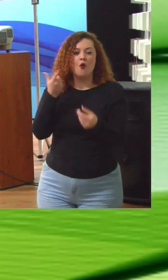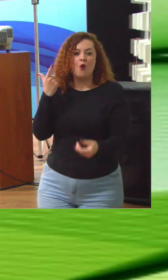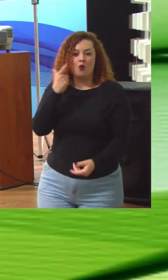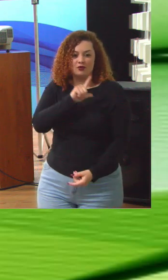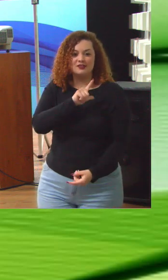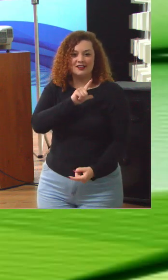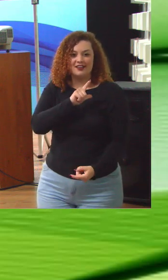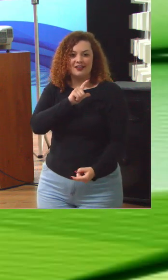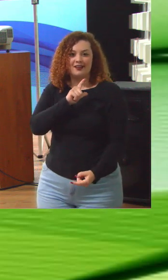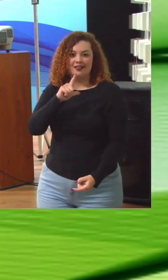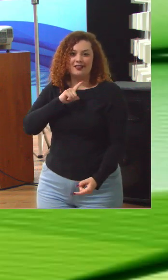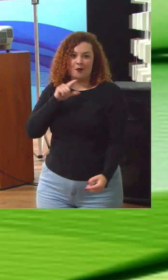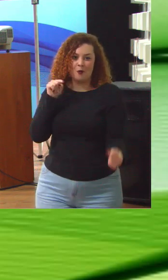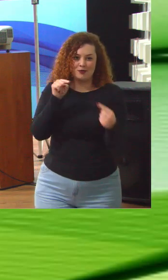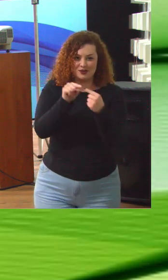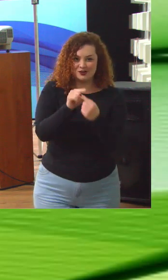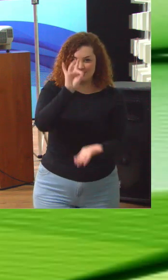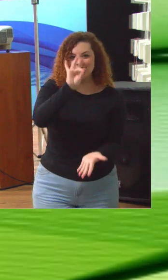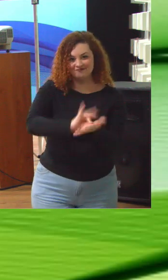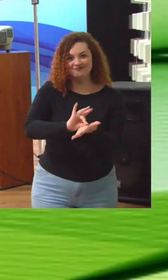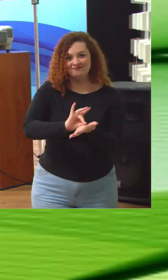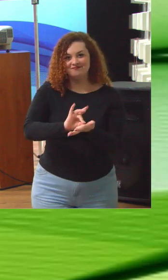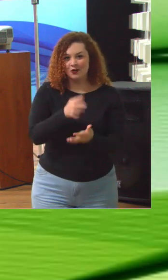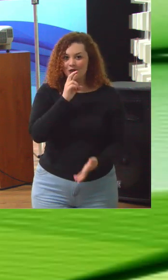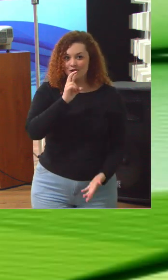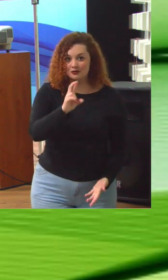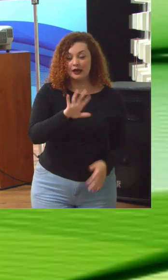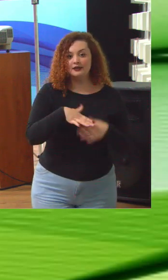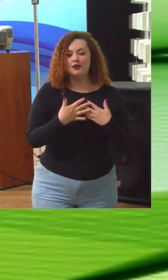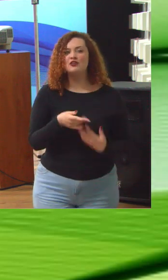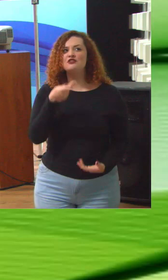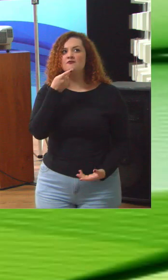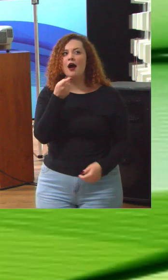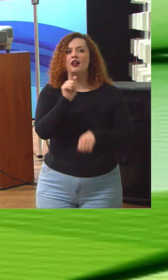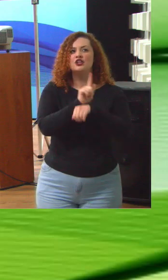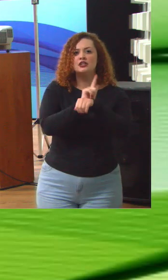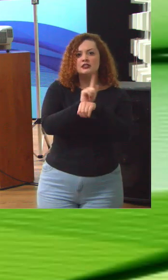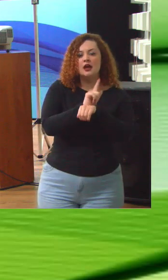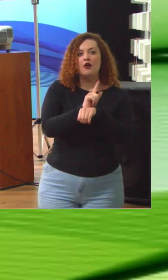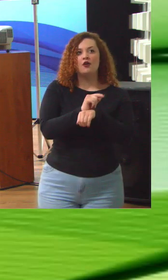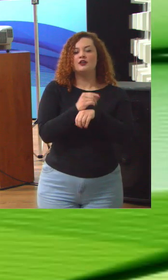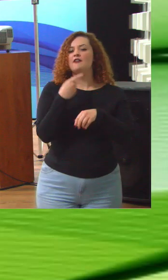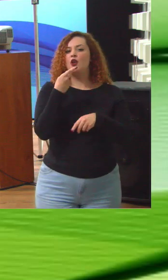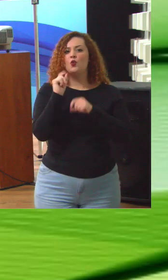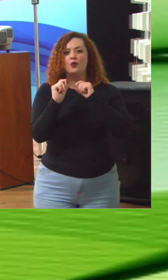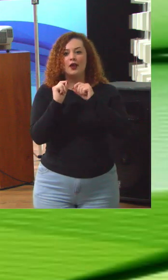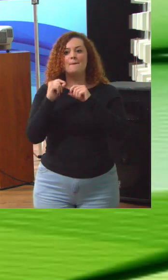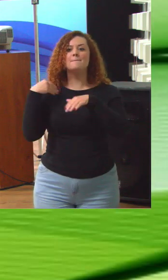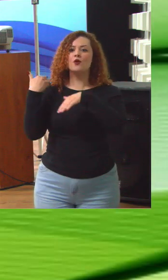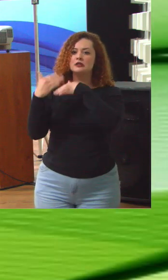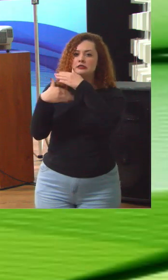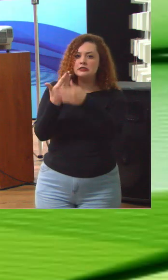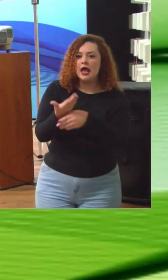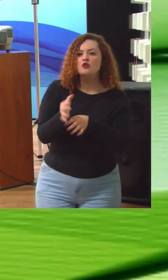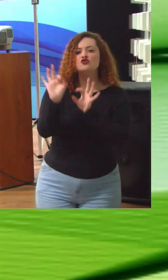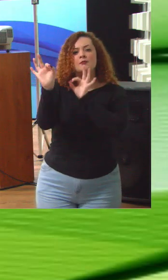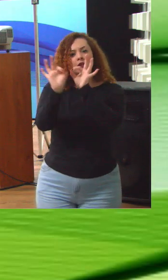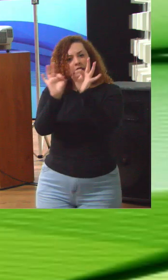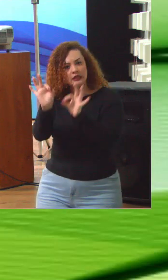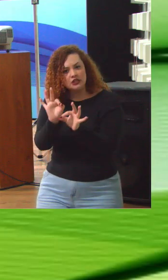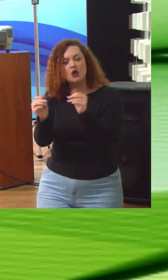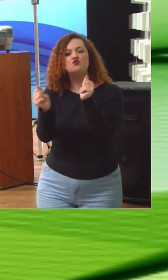dos resultados. Então, quando nós falamos de gestão, nós estamos falando do processo de planejar com as